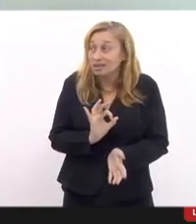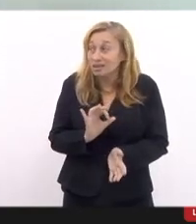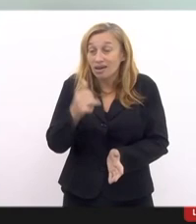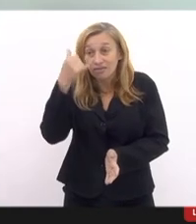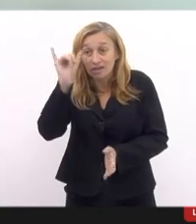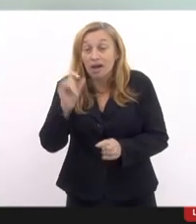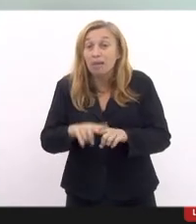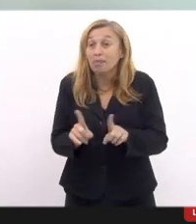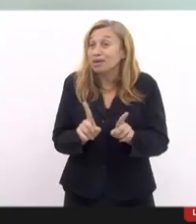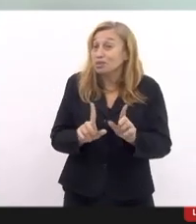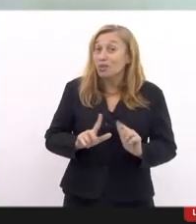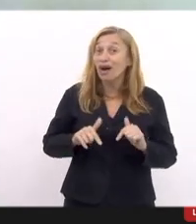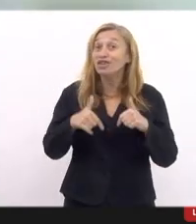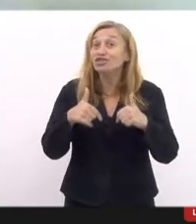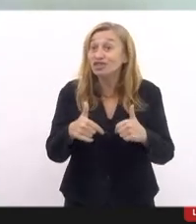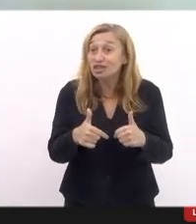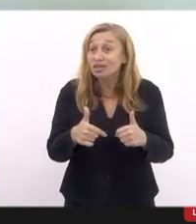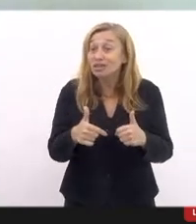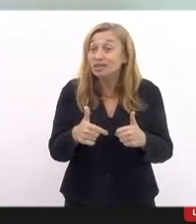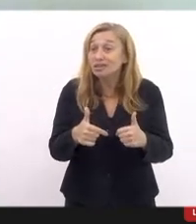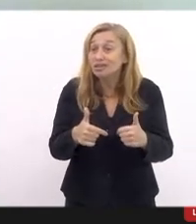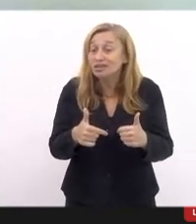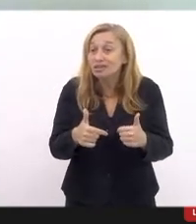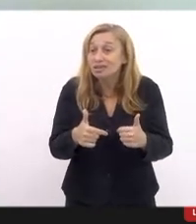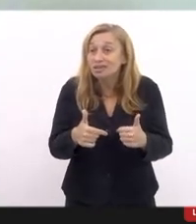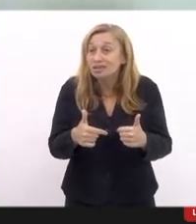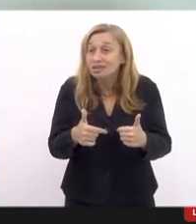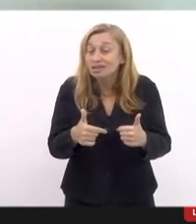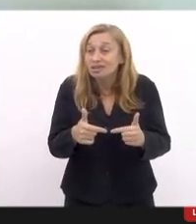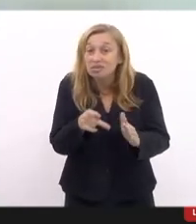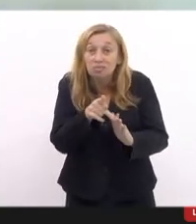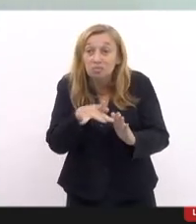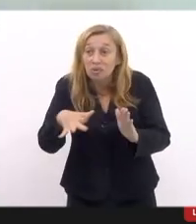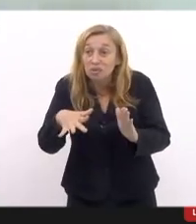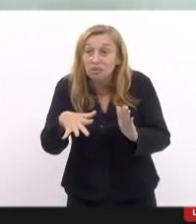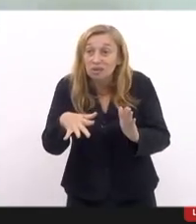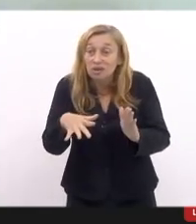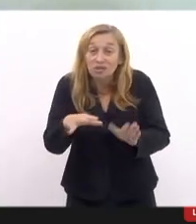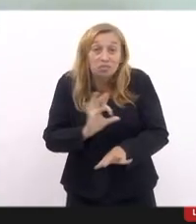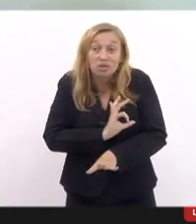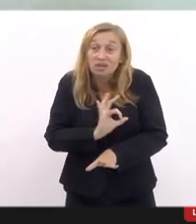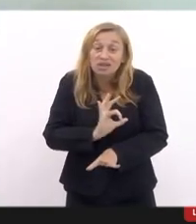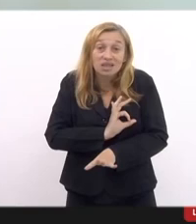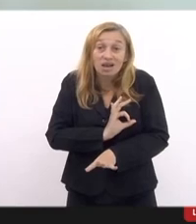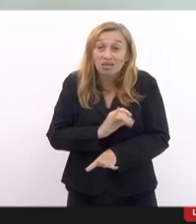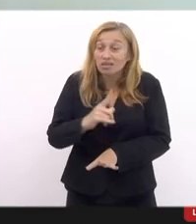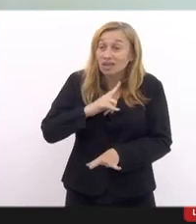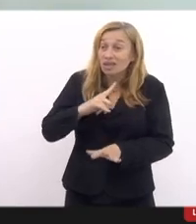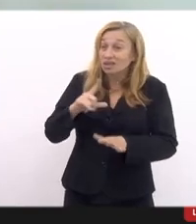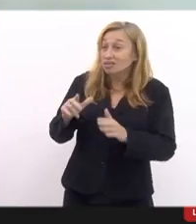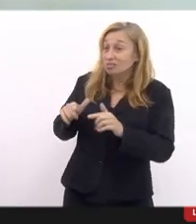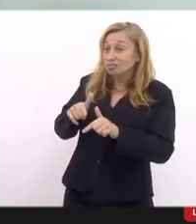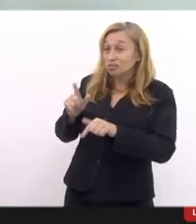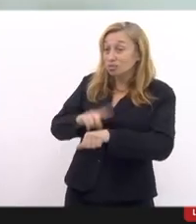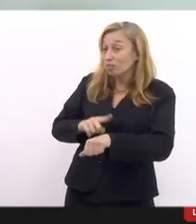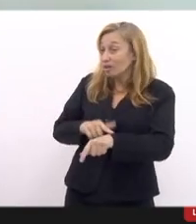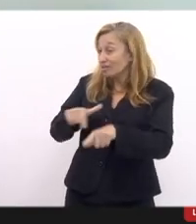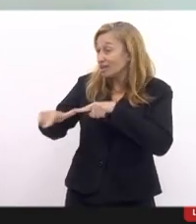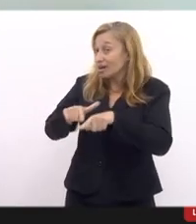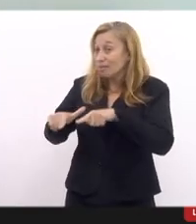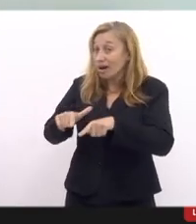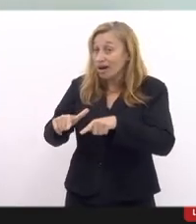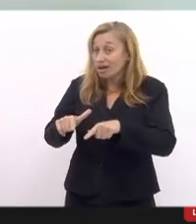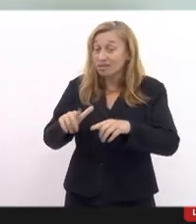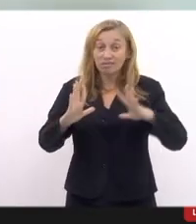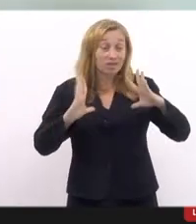relação à atuação, os mesmos protocolos que o policial tem em serviço com relação às ações,